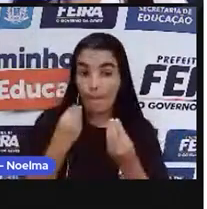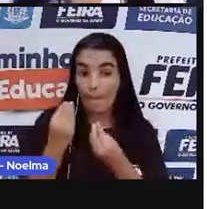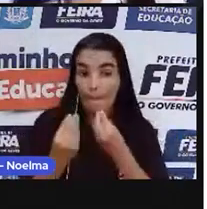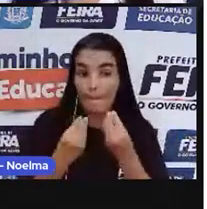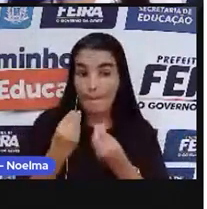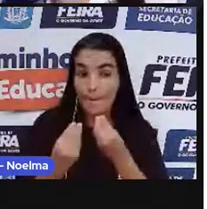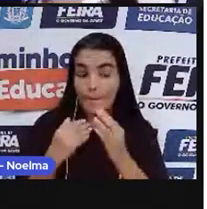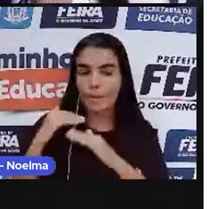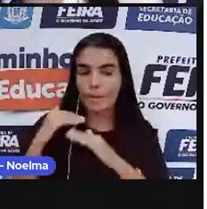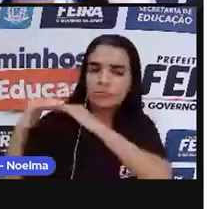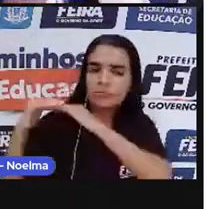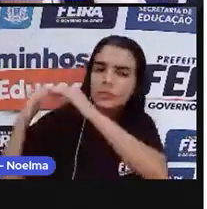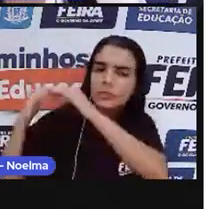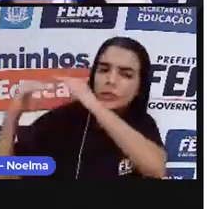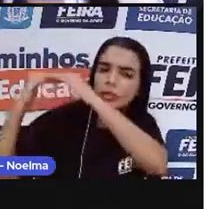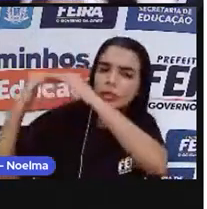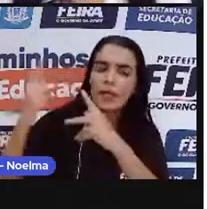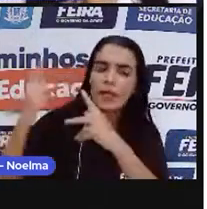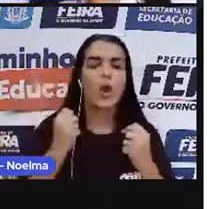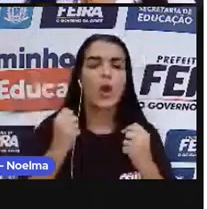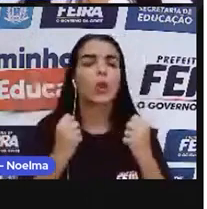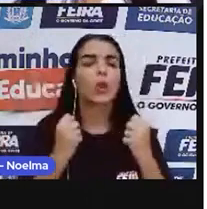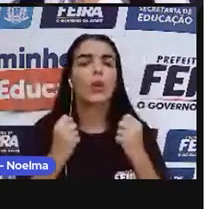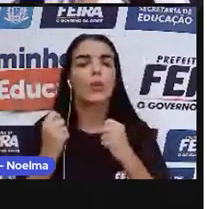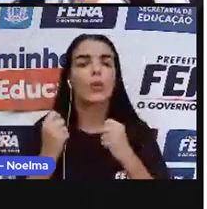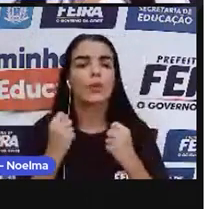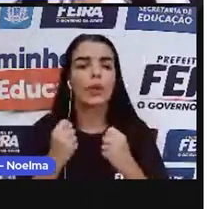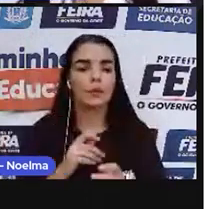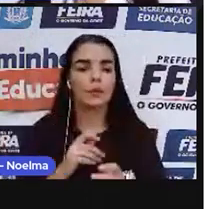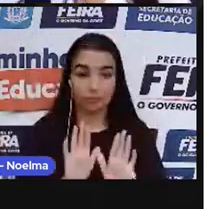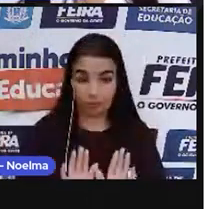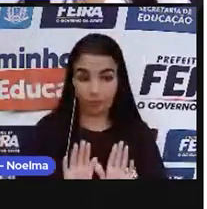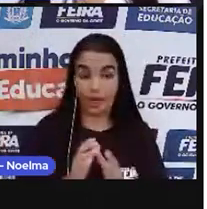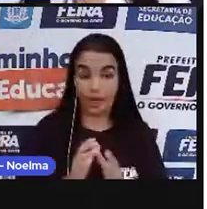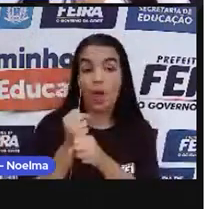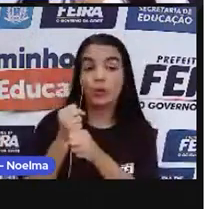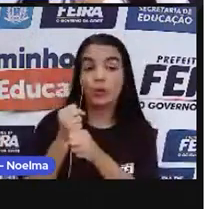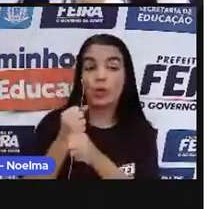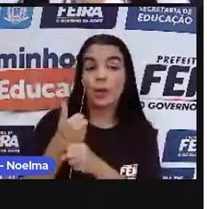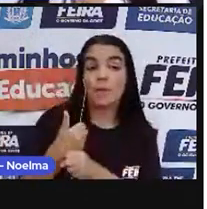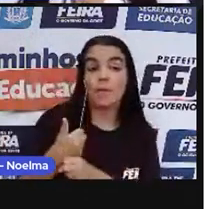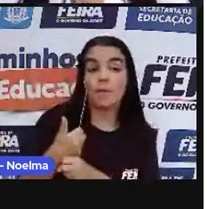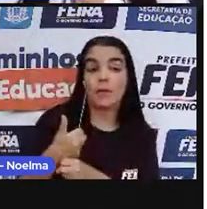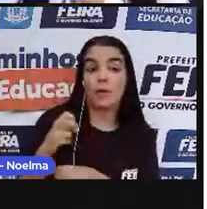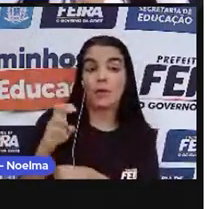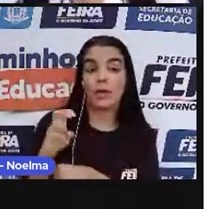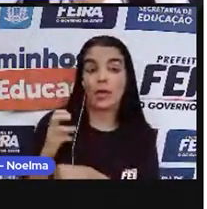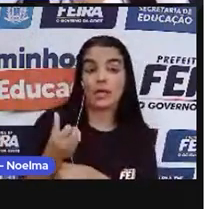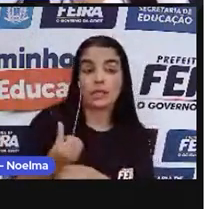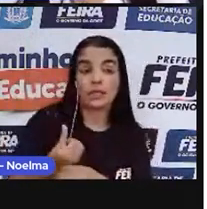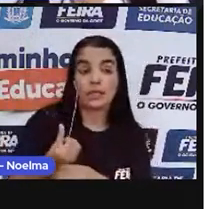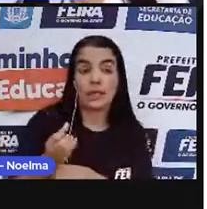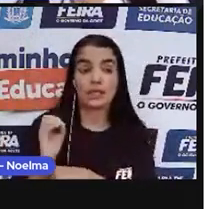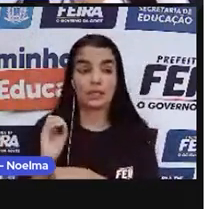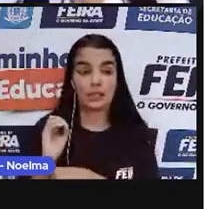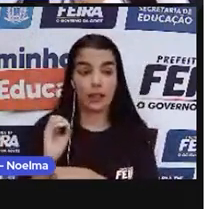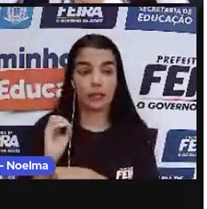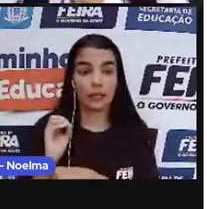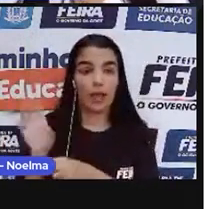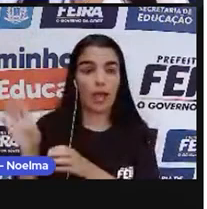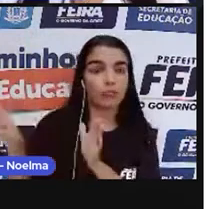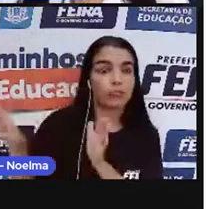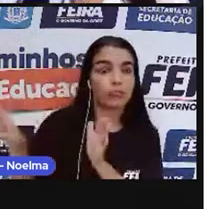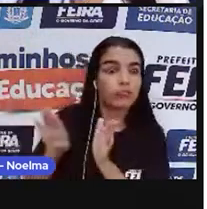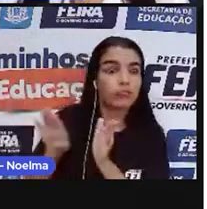E o desenvolvimento da economia. Em 1560, Portugal ganhava aí ascendência no